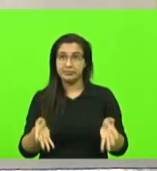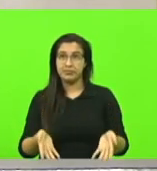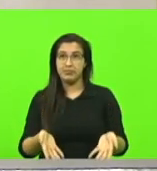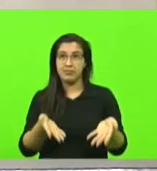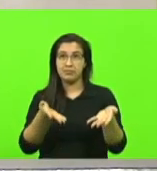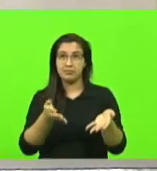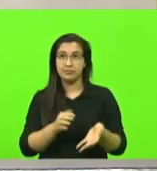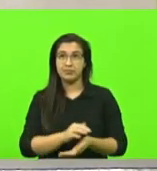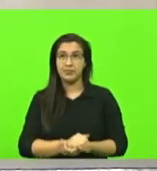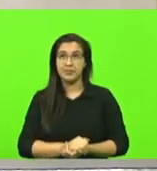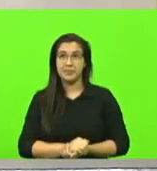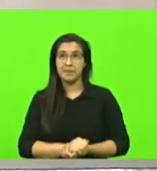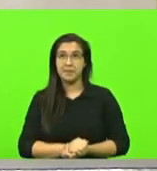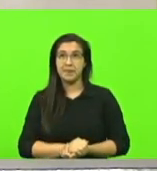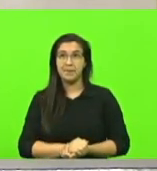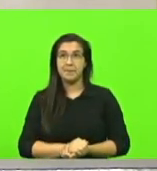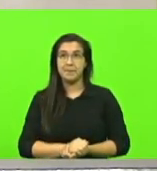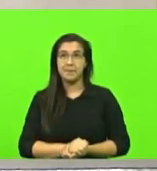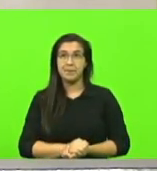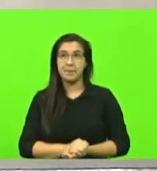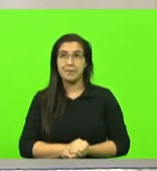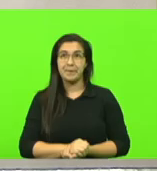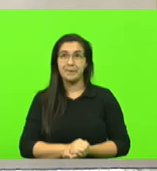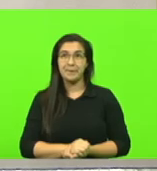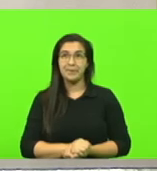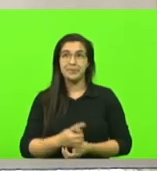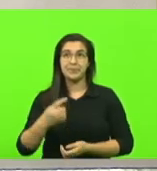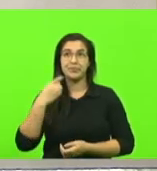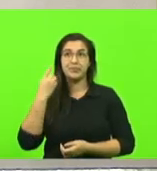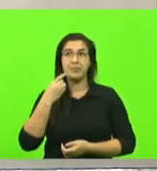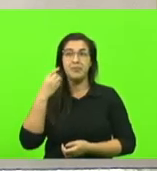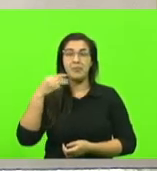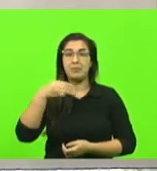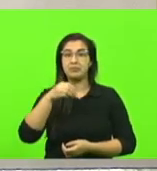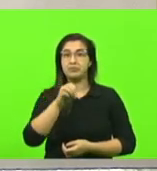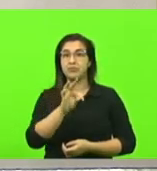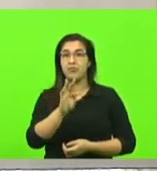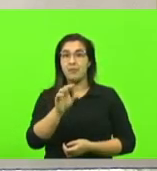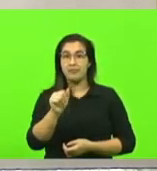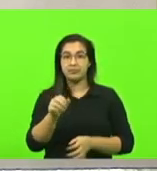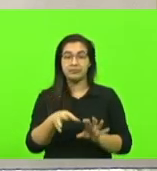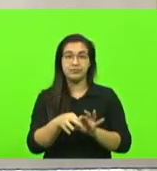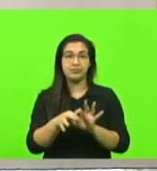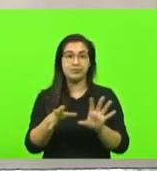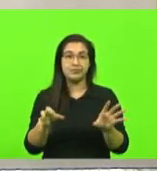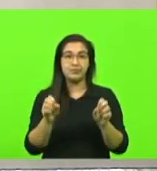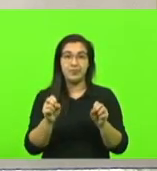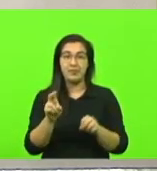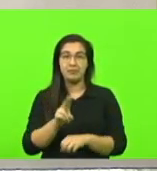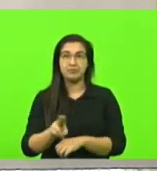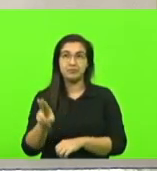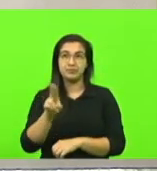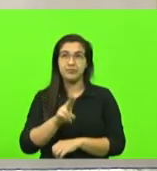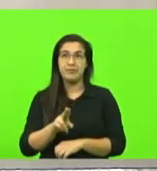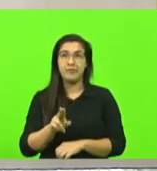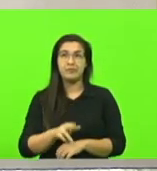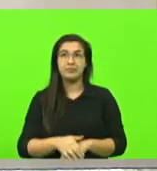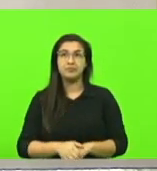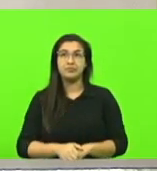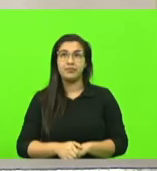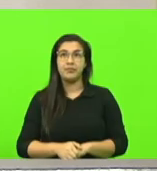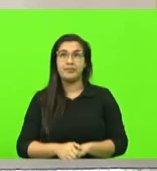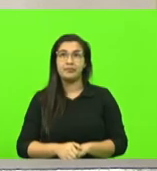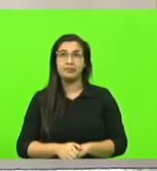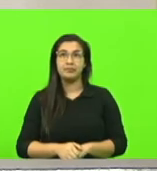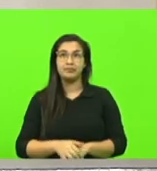gentilmente o deputado Mota concedeu o espaço para deputado Lima então vossa excelência